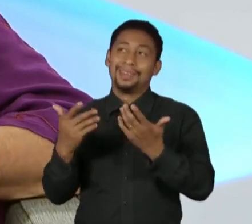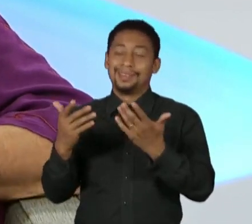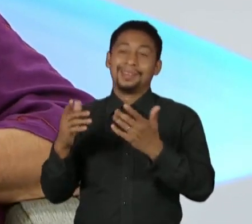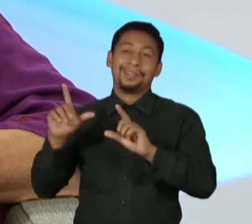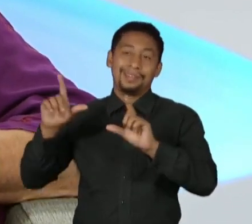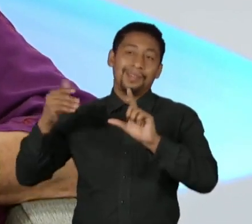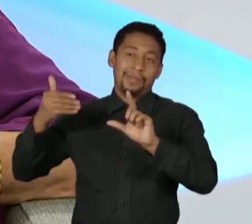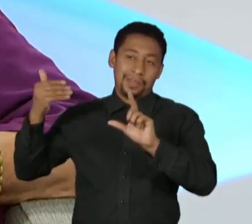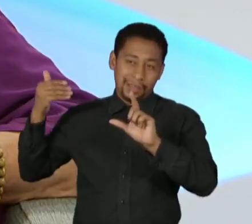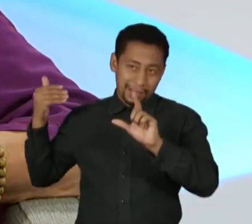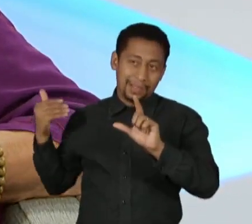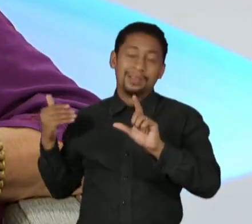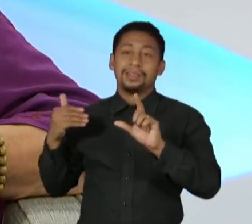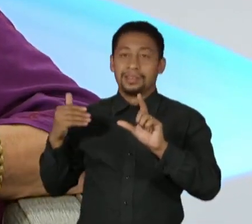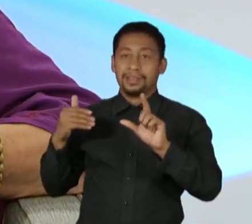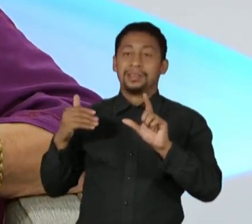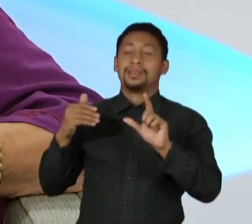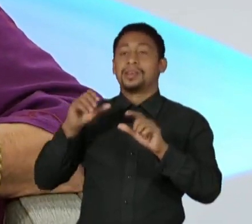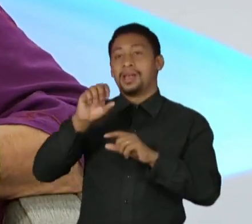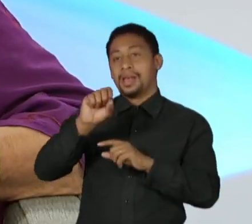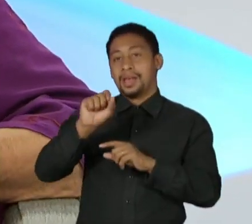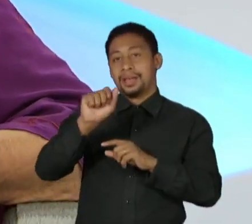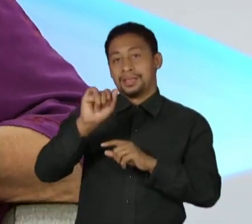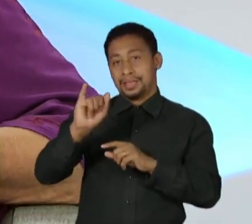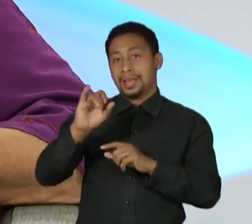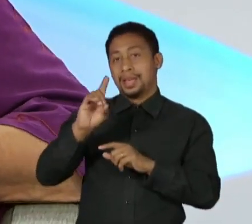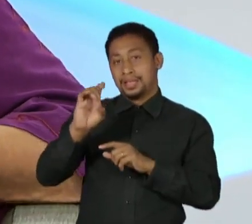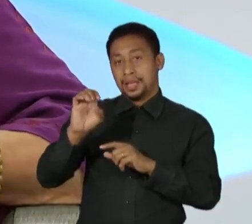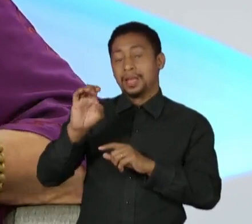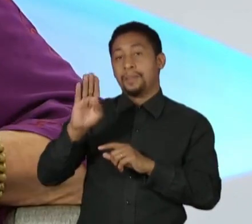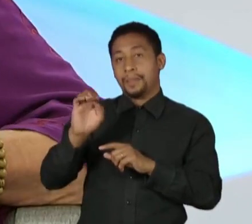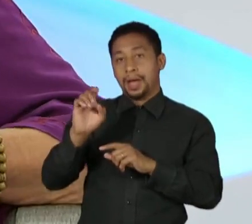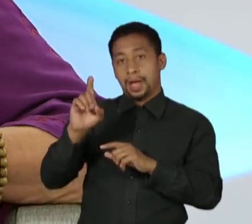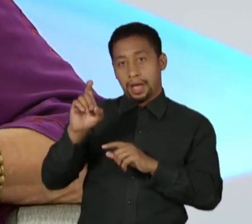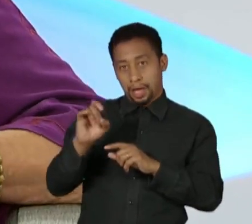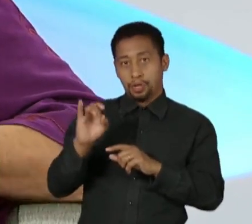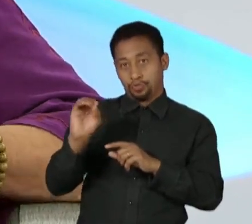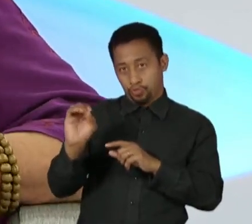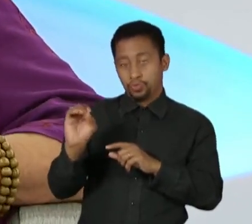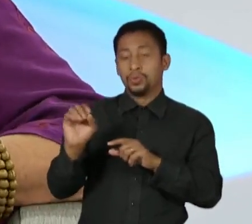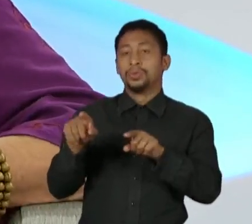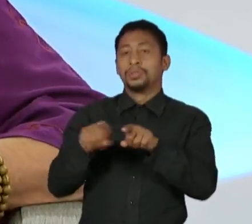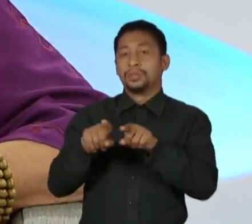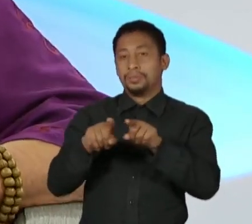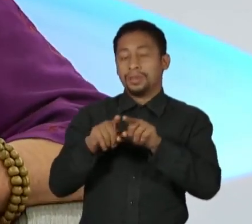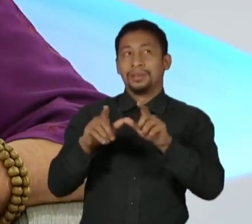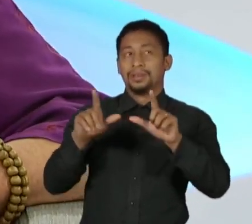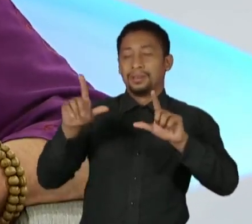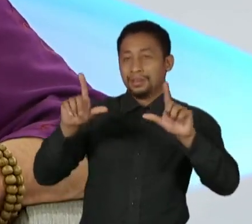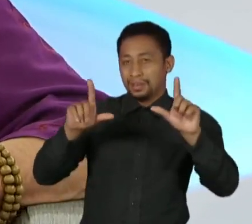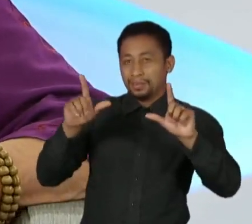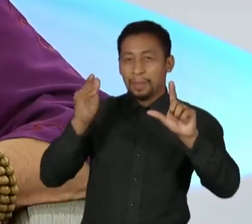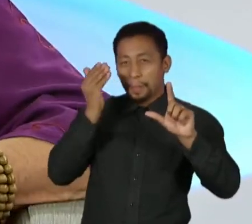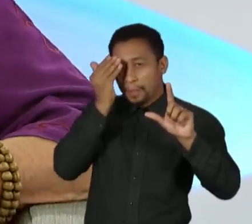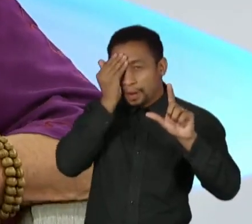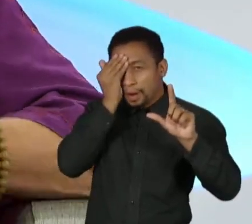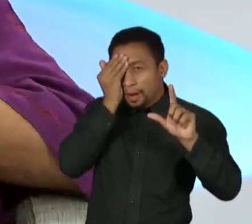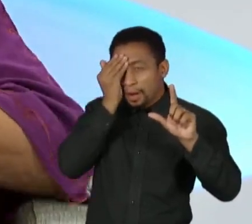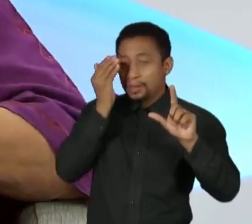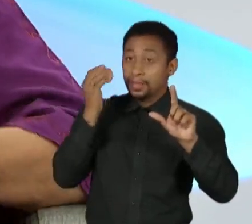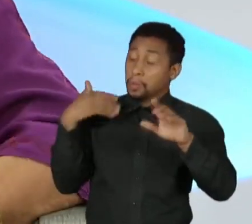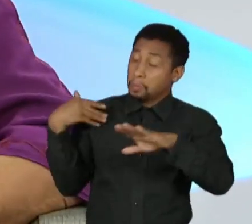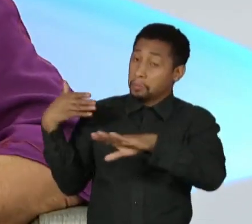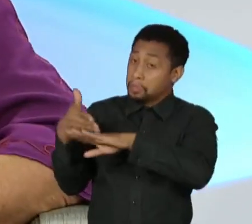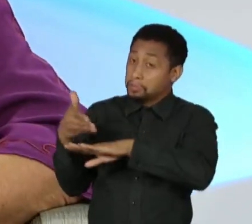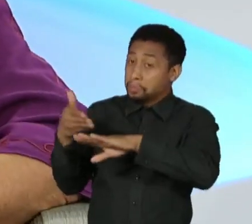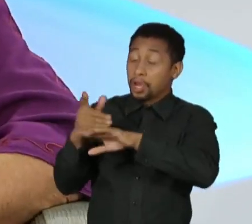Pirata e tal e tudo, eu passei por essa experiência de um trabalho coletivo, que depende da participação e do esforço do concurso